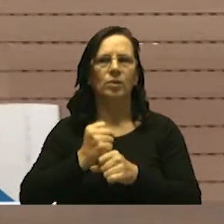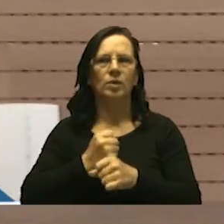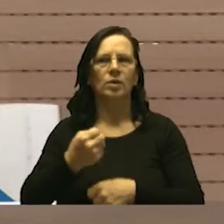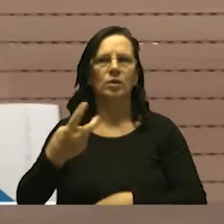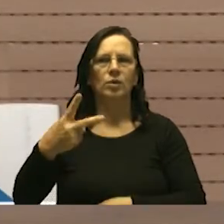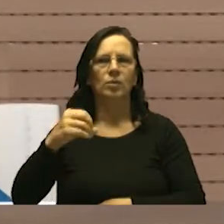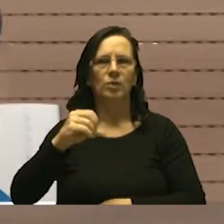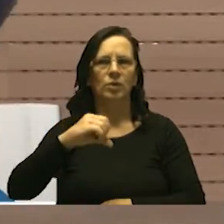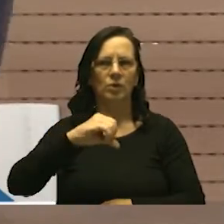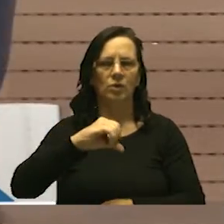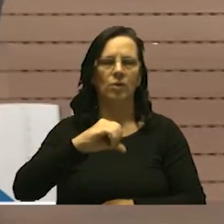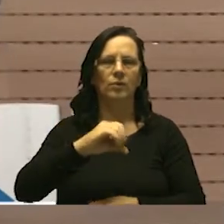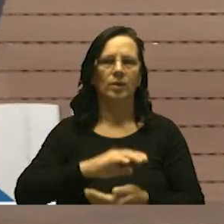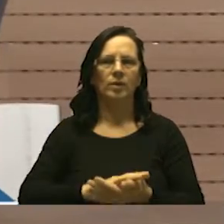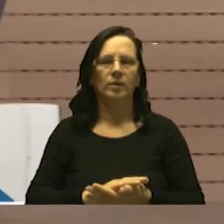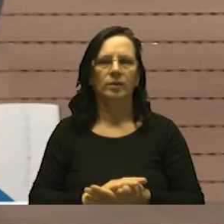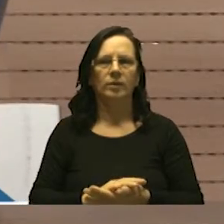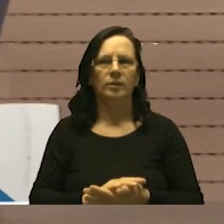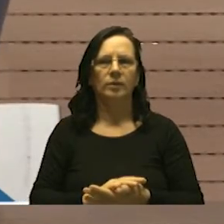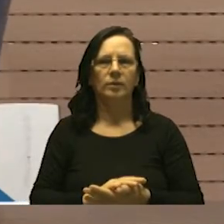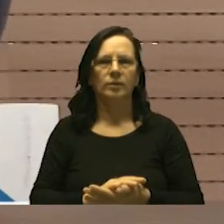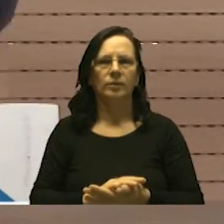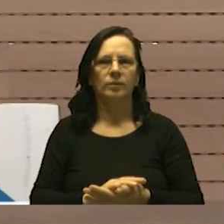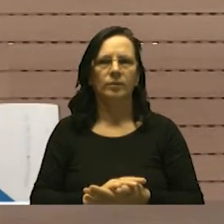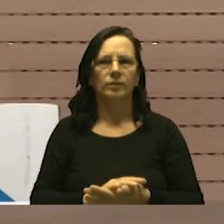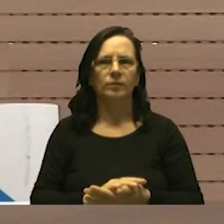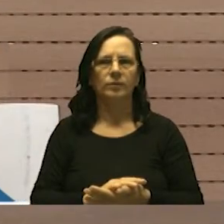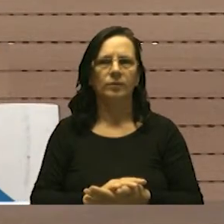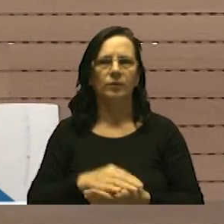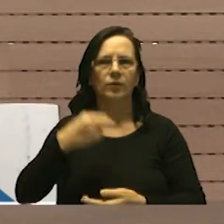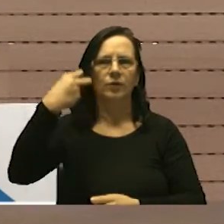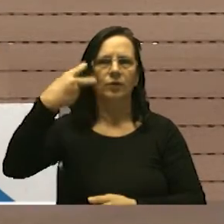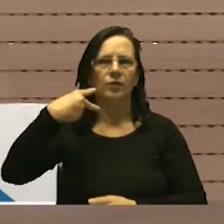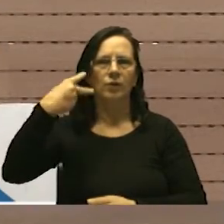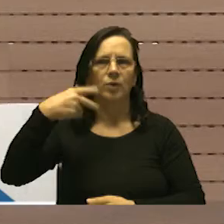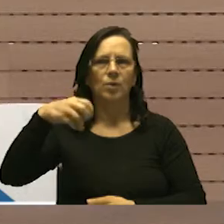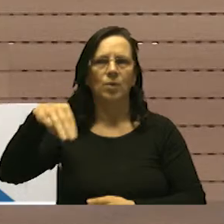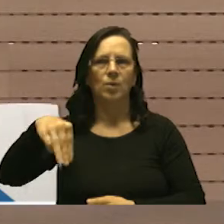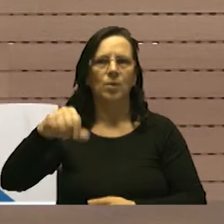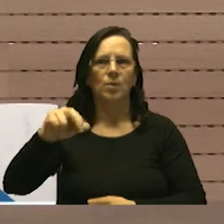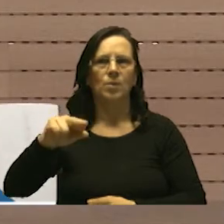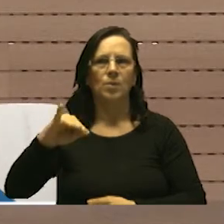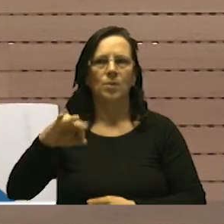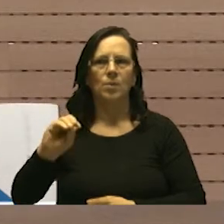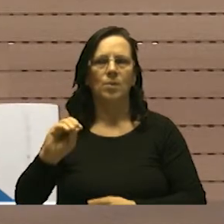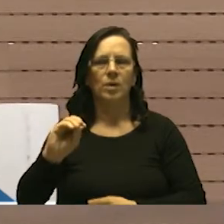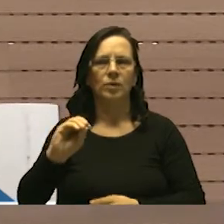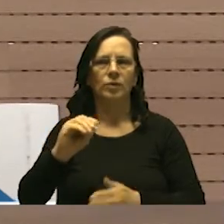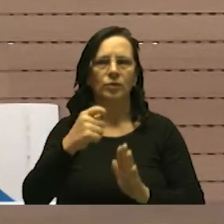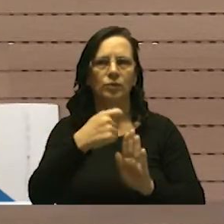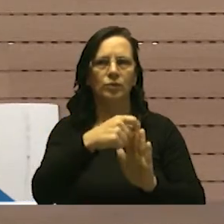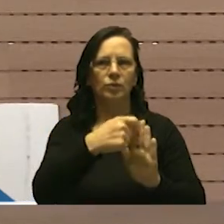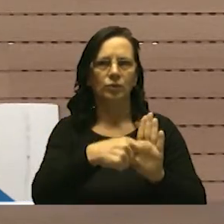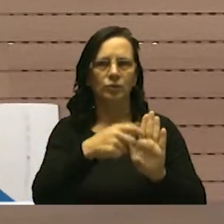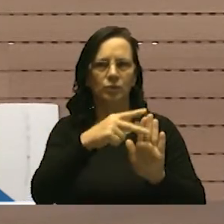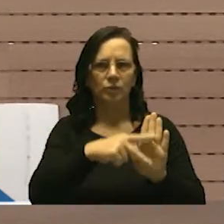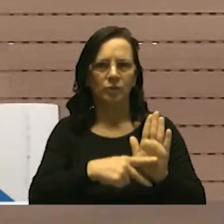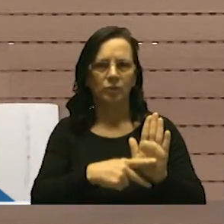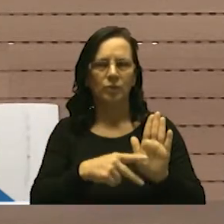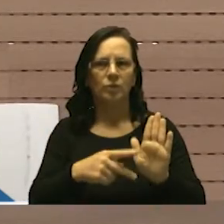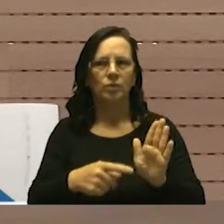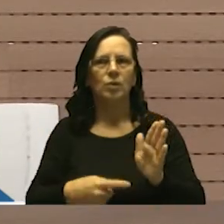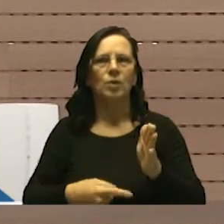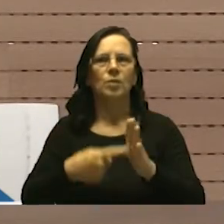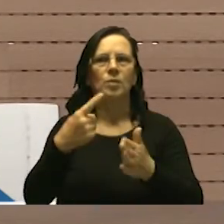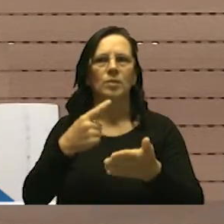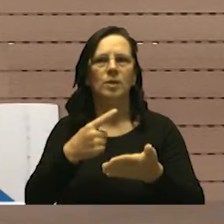projeto de lei 12-2019, autoria do vereador Márcio Silva Nascimento, solicito ao senhor